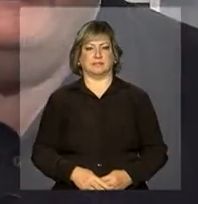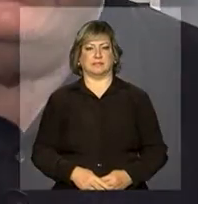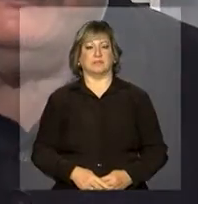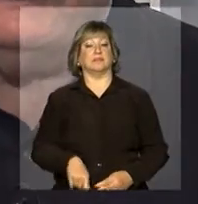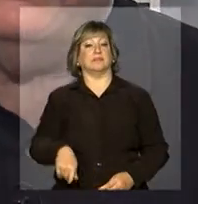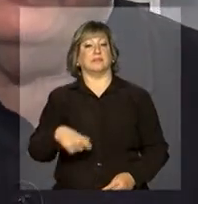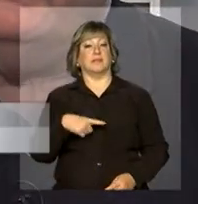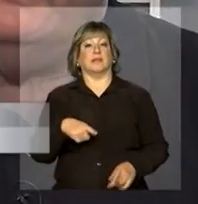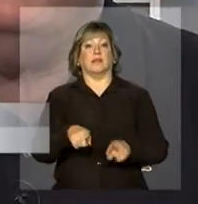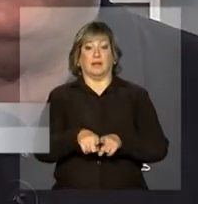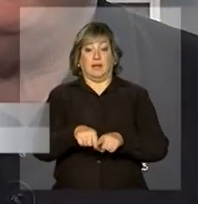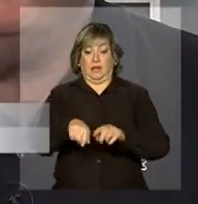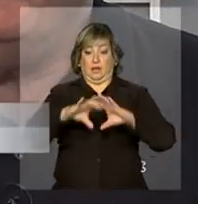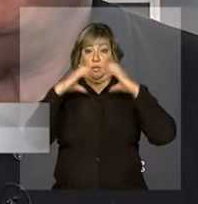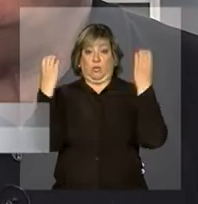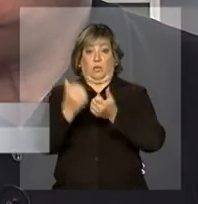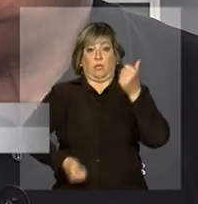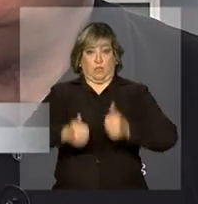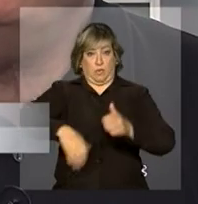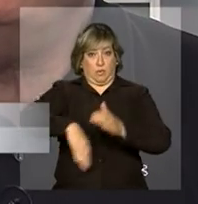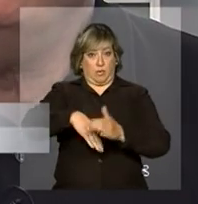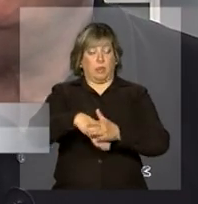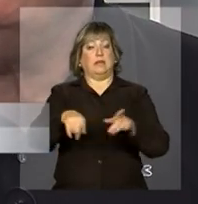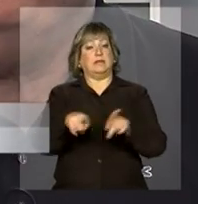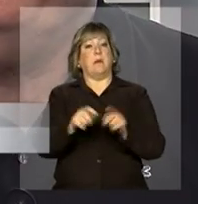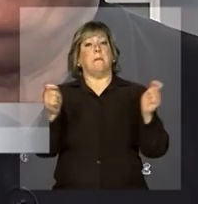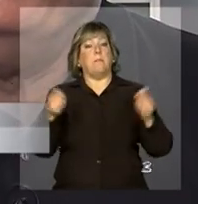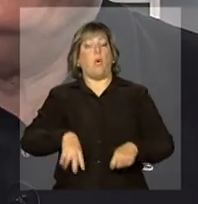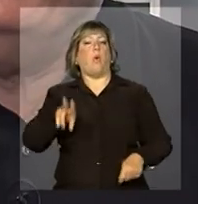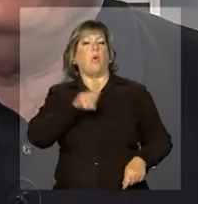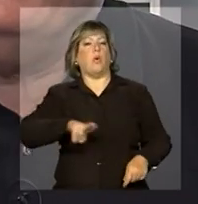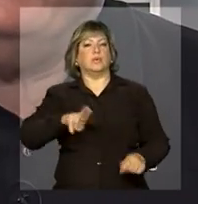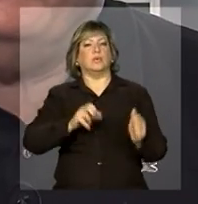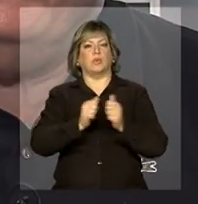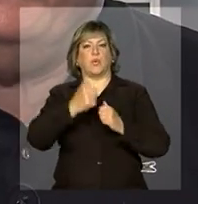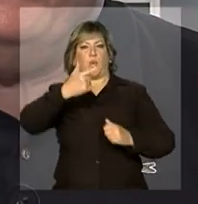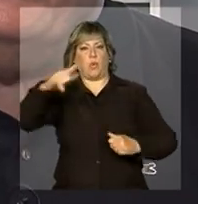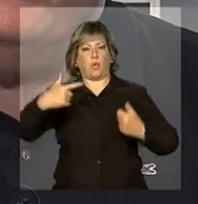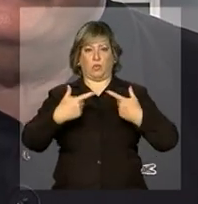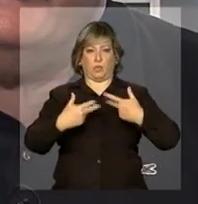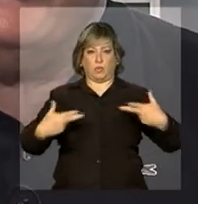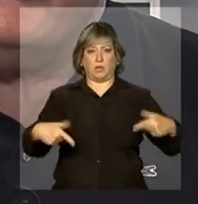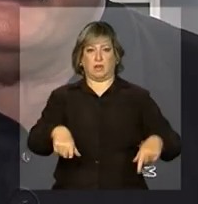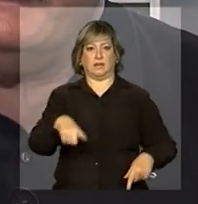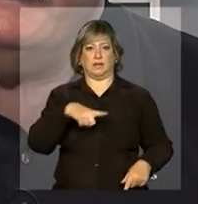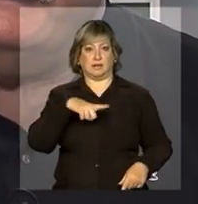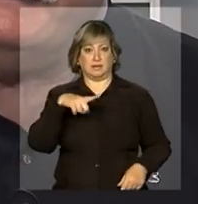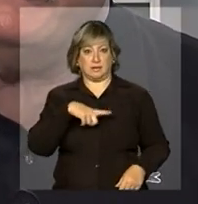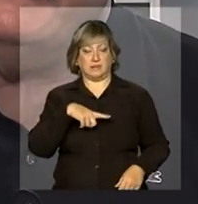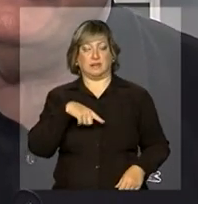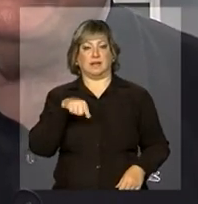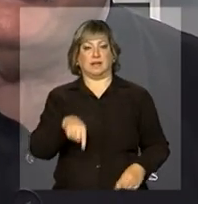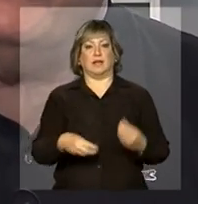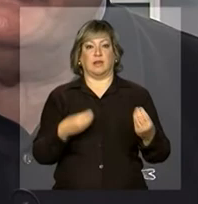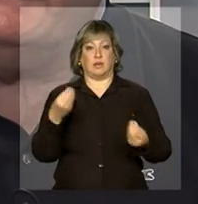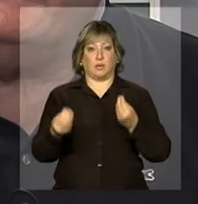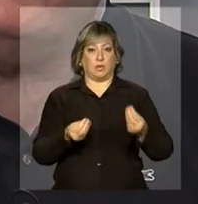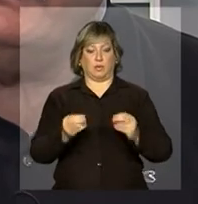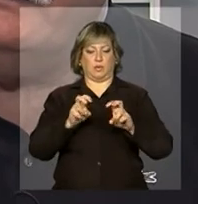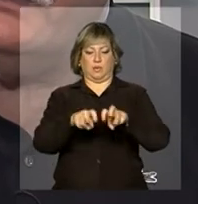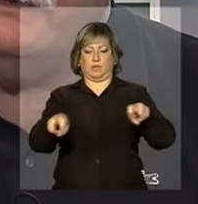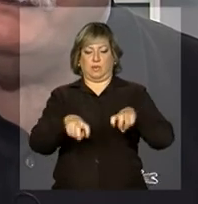Além de um estádio de futebol, na realidade é uma arena multiuso, que tem essa característica de ter as